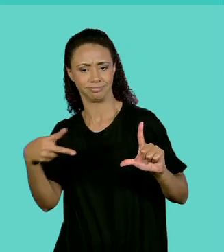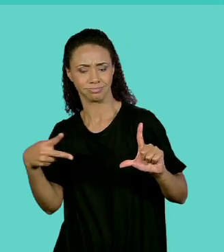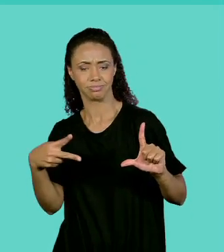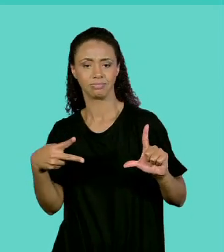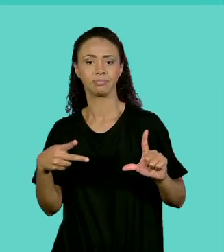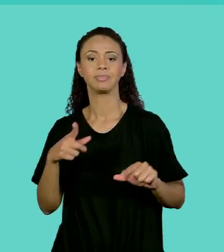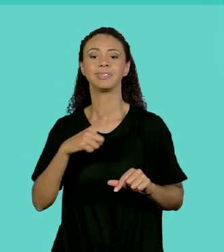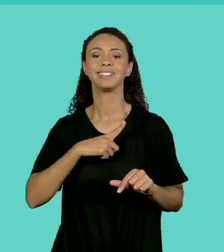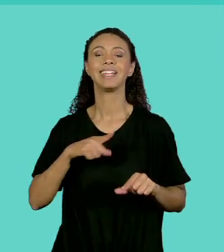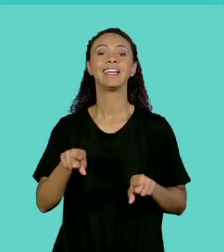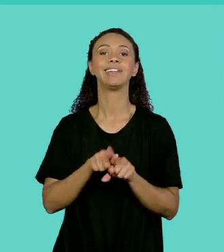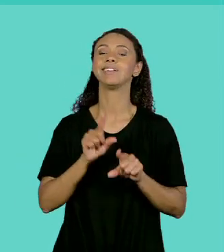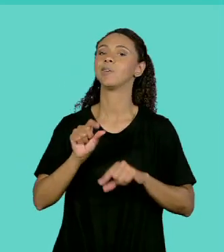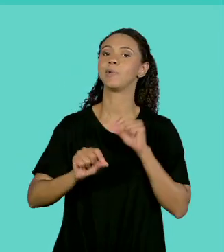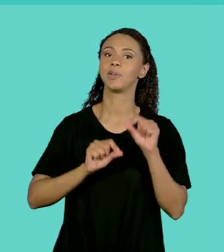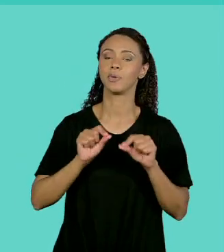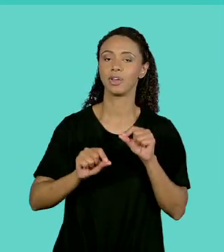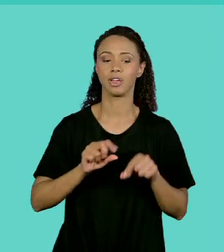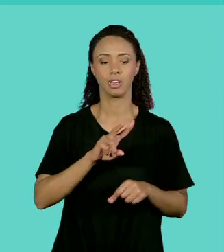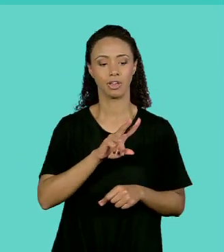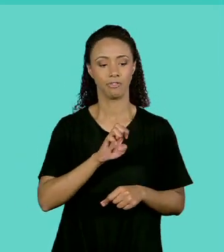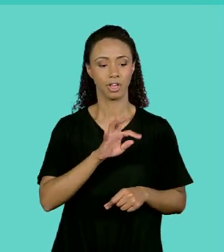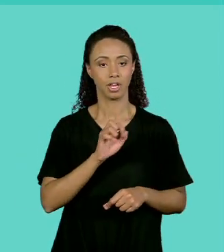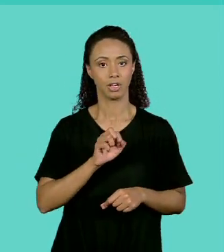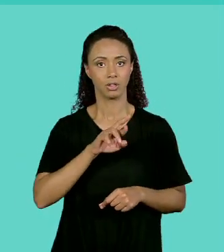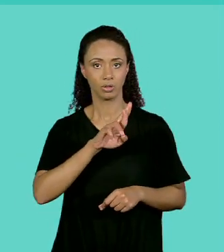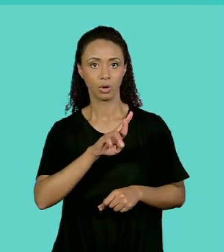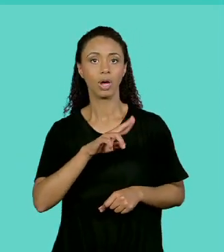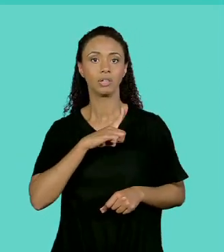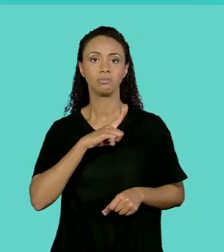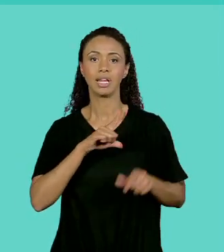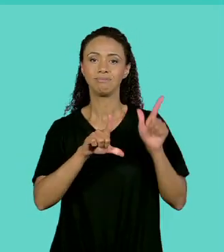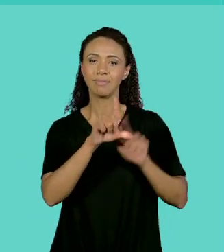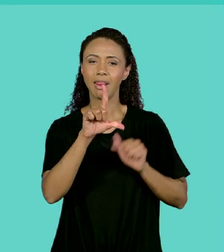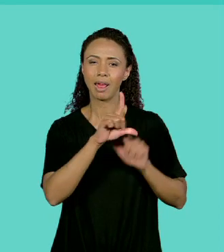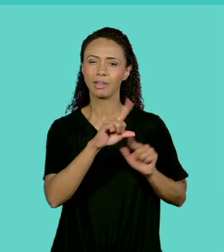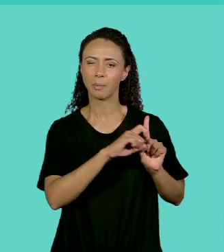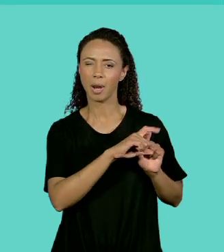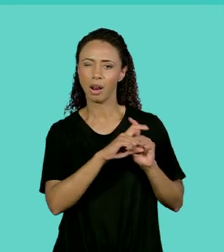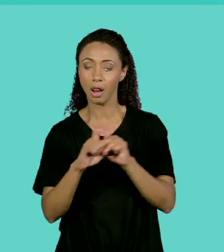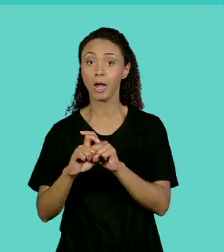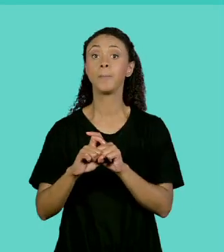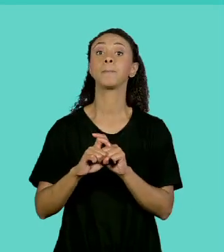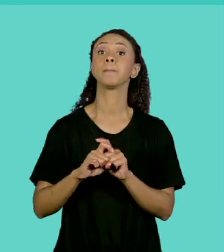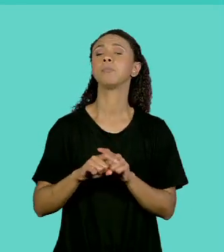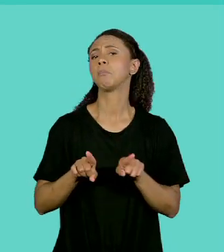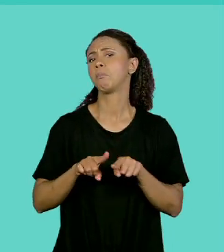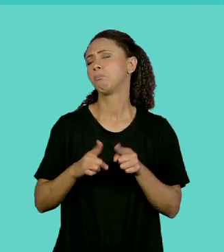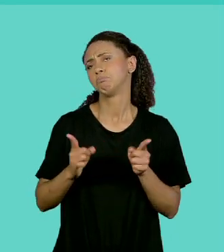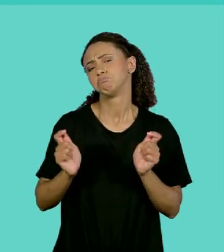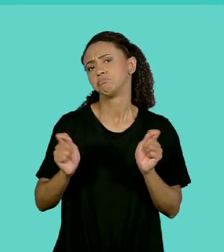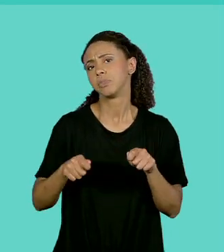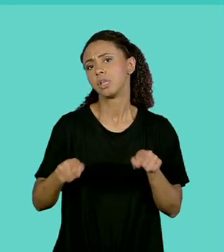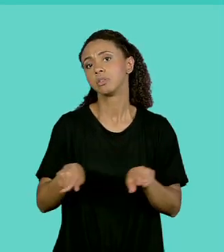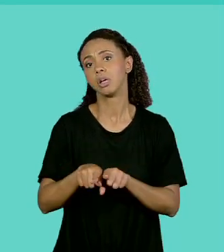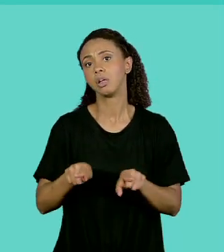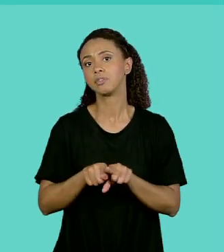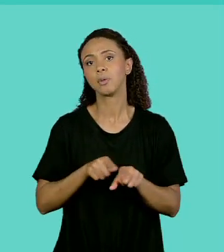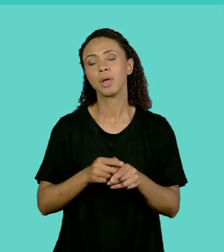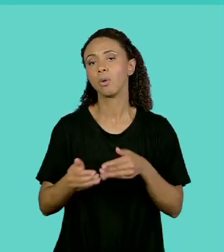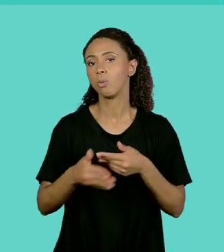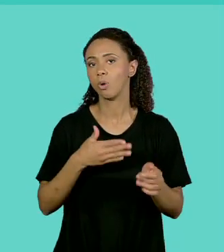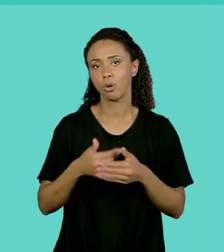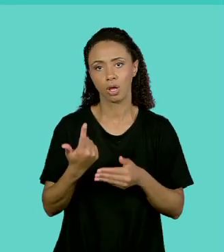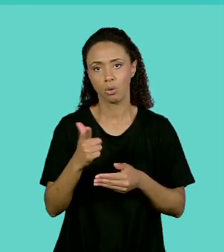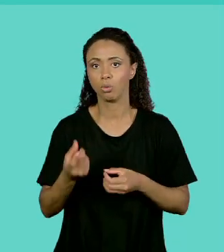Para variar um pouco, nós trabalhamos com vetor, tipo de dado, caractere, mas poderíamos ter usado qualquer outro tipo de dado. Em matriz nós vamos fazer o